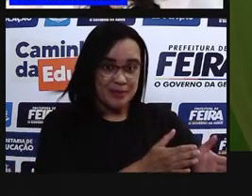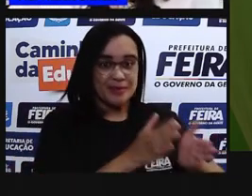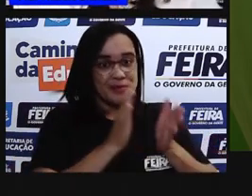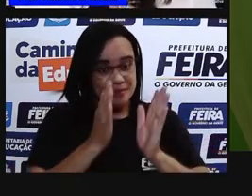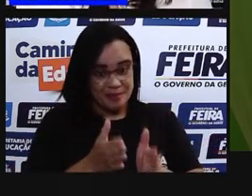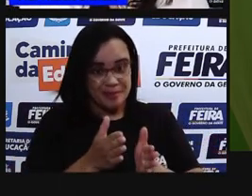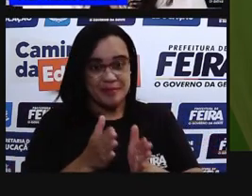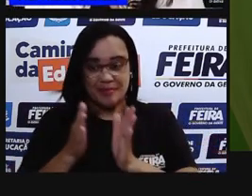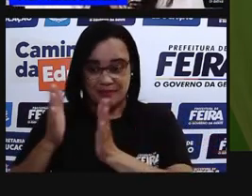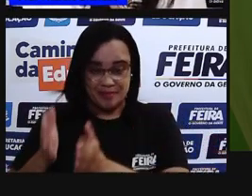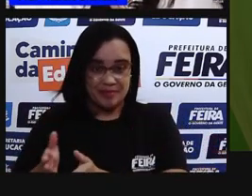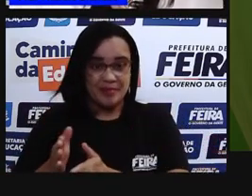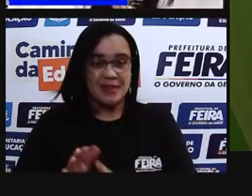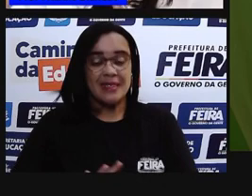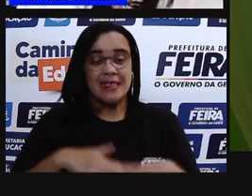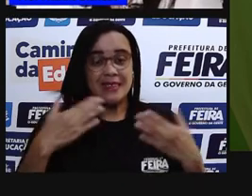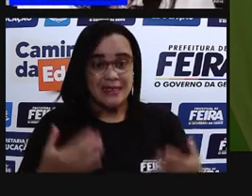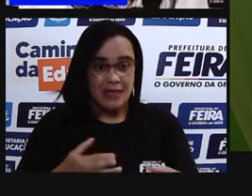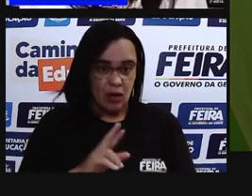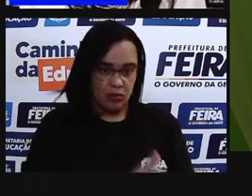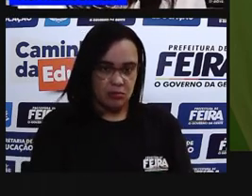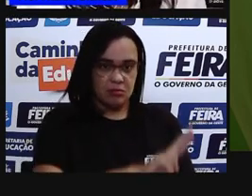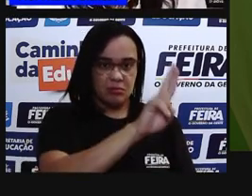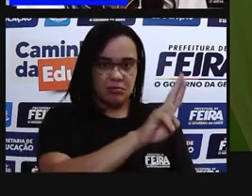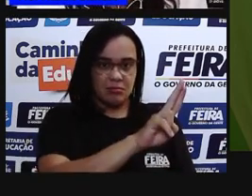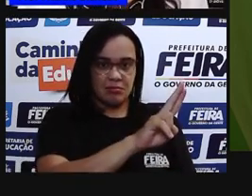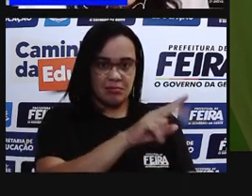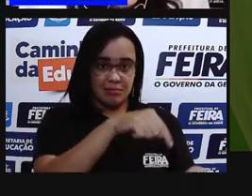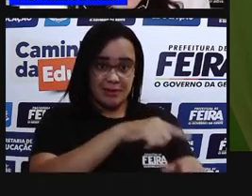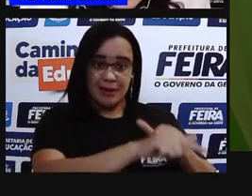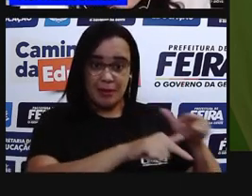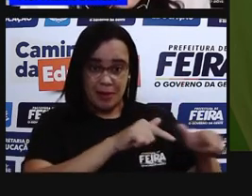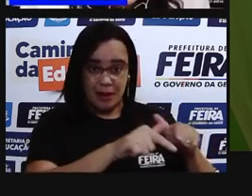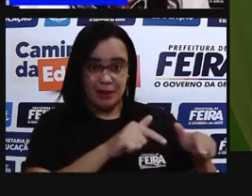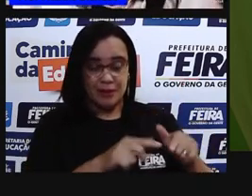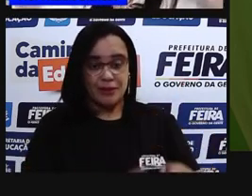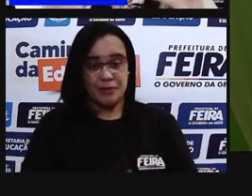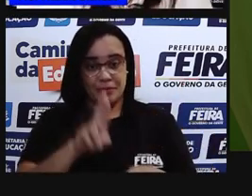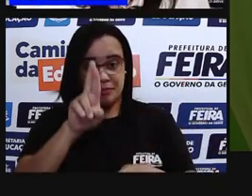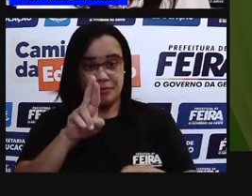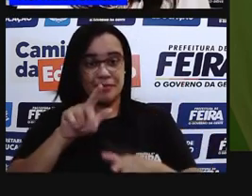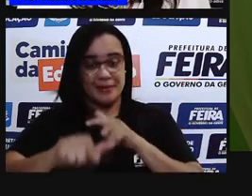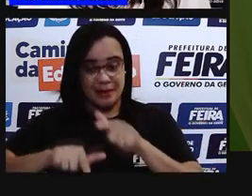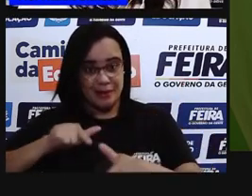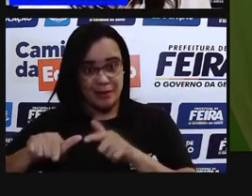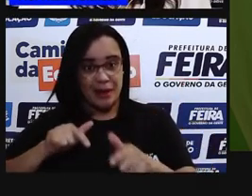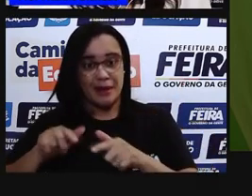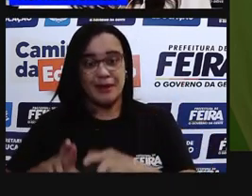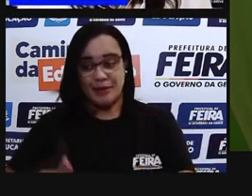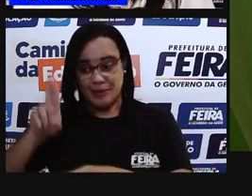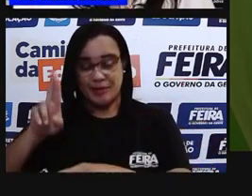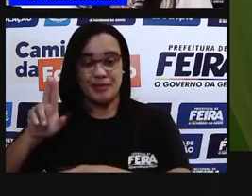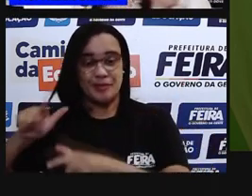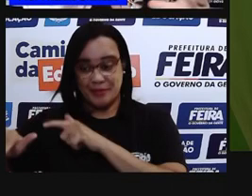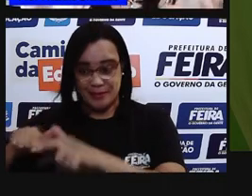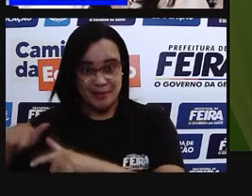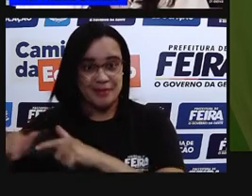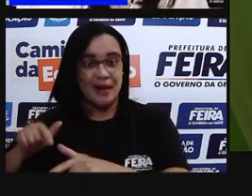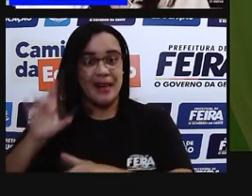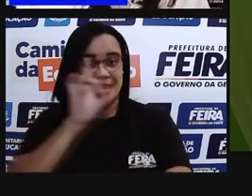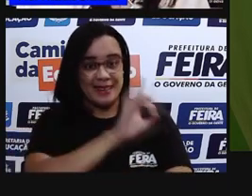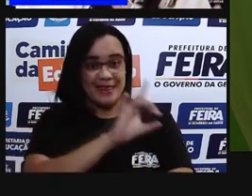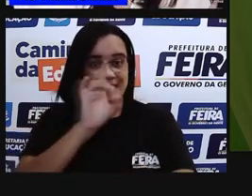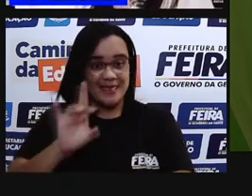plasmática vai cobrir, proteger, organizar toda essa célula. Dentro dessa membrana vai ter o